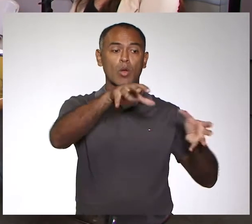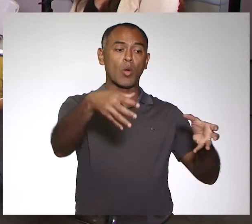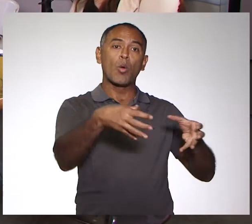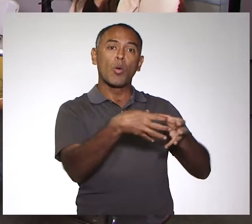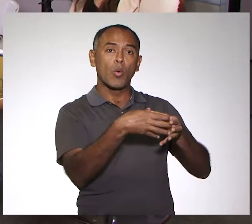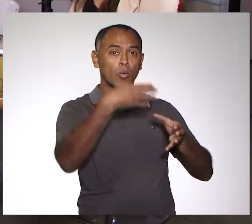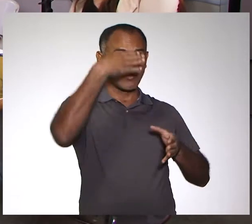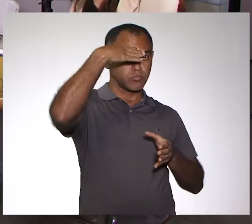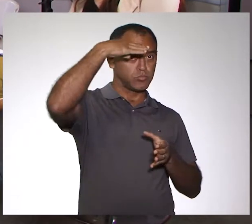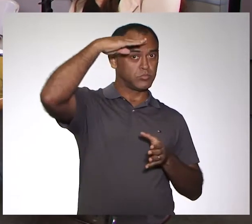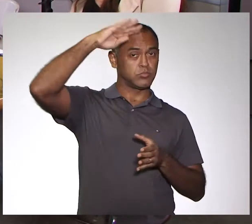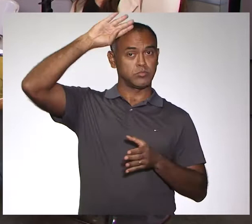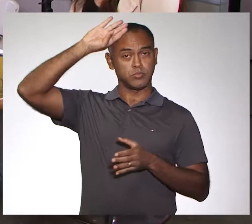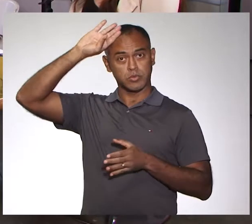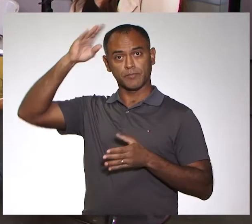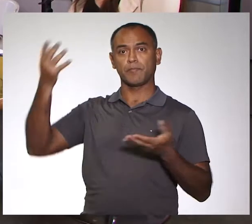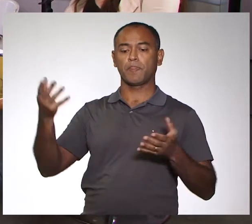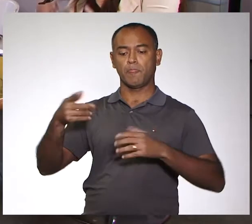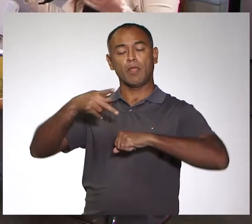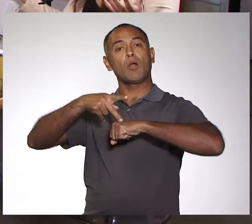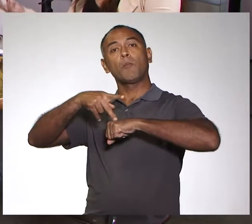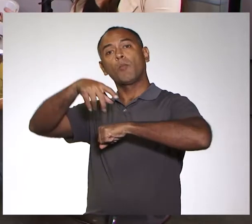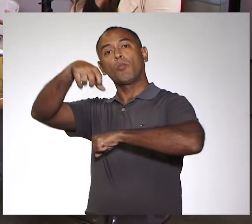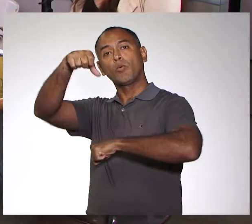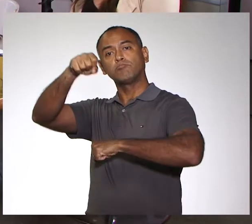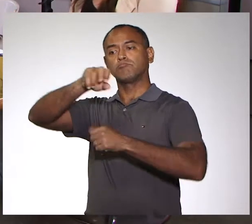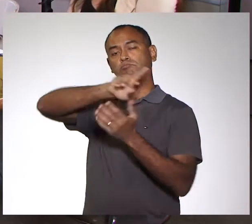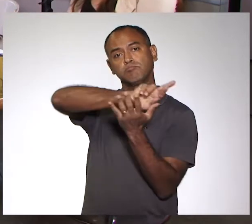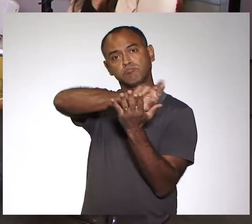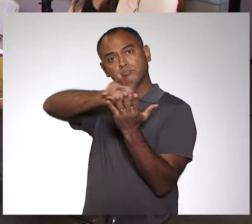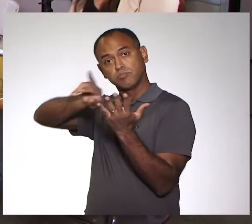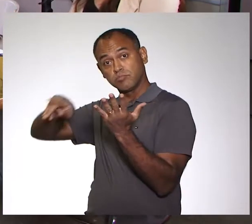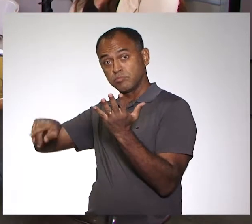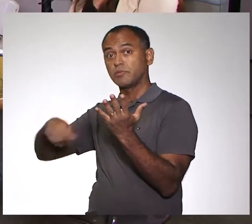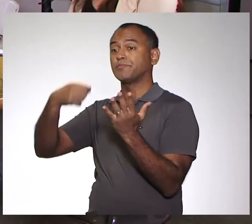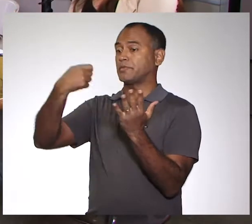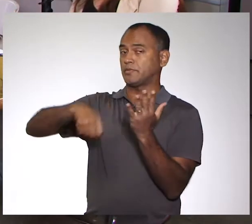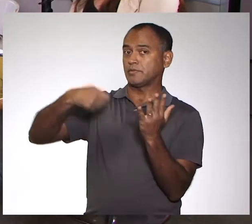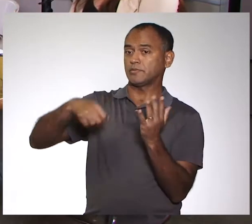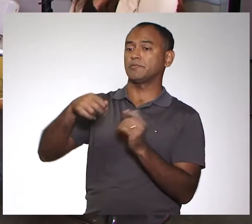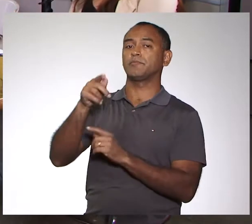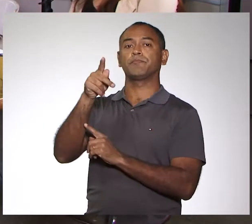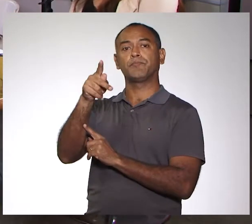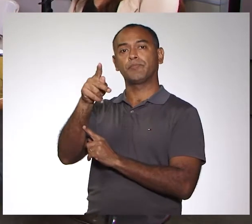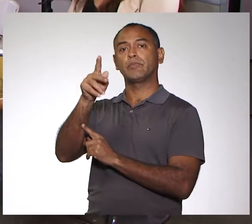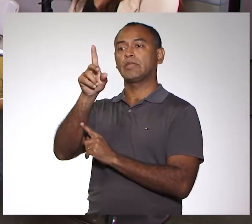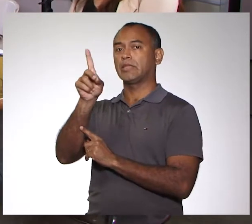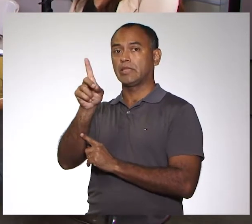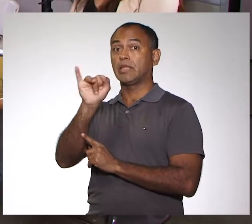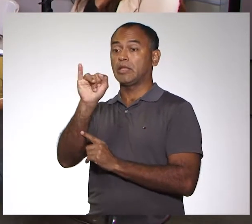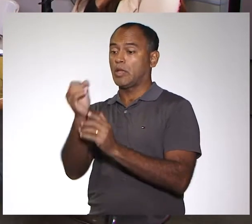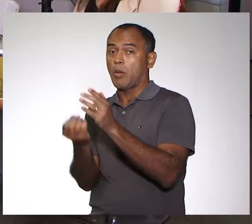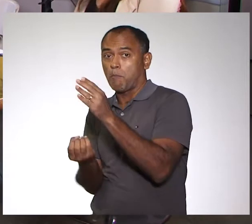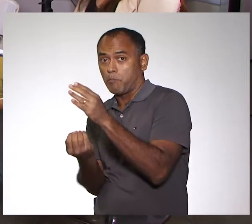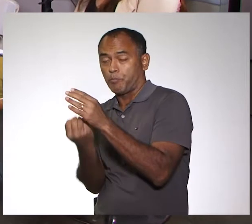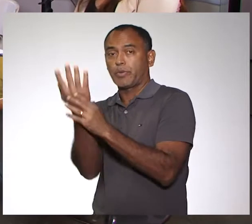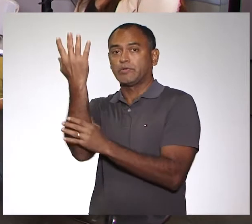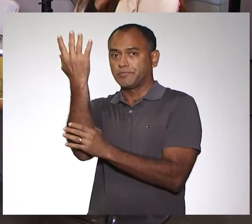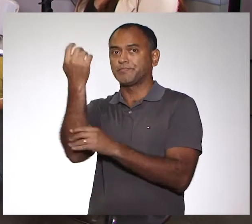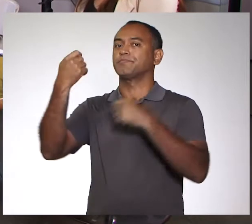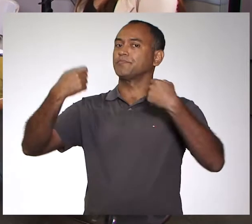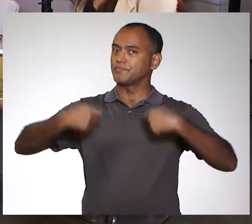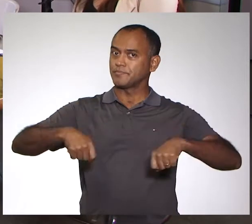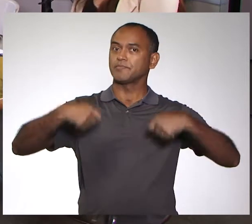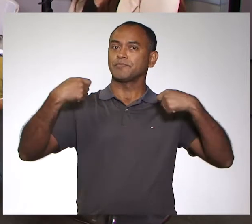para a CIVI, sobre a pós-graduação em outros aspectos, para criar o nosso PDI, o Plano de Desenvolvimento Institucional.